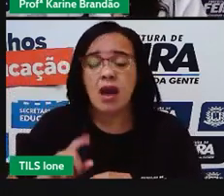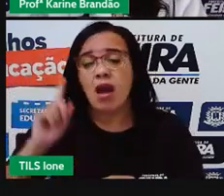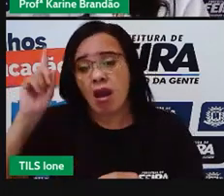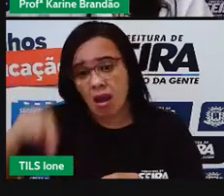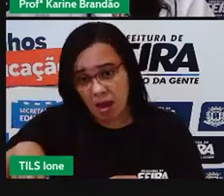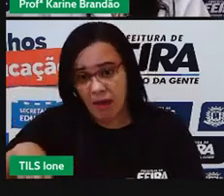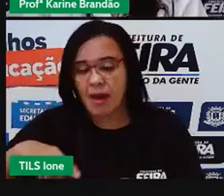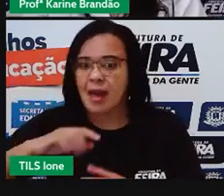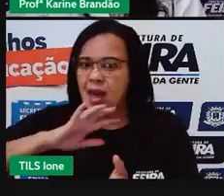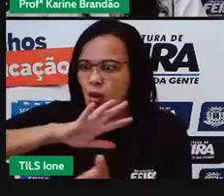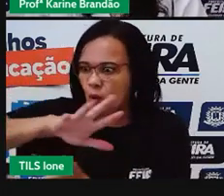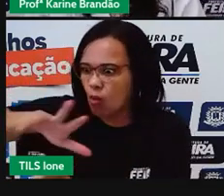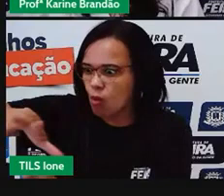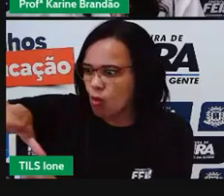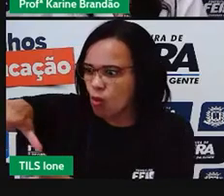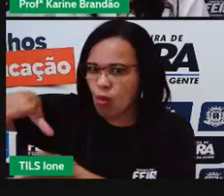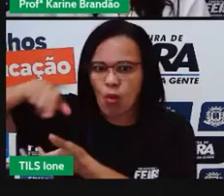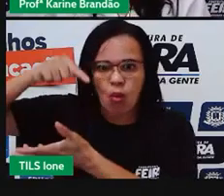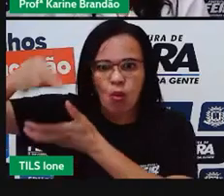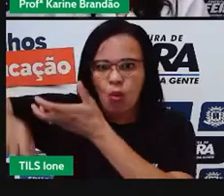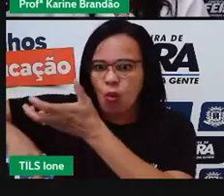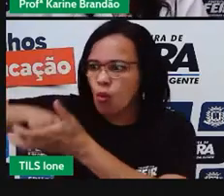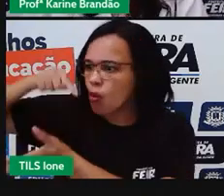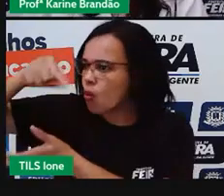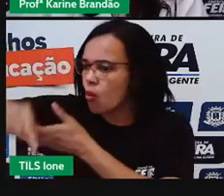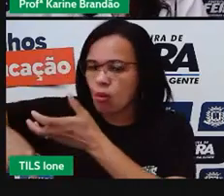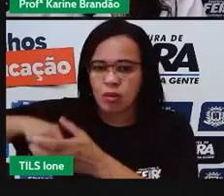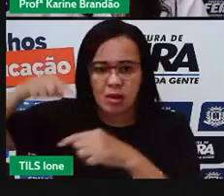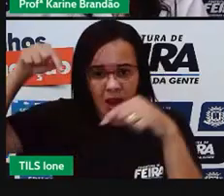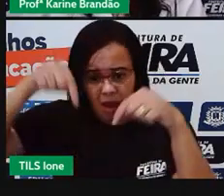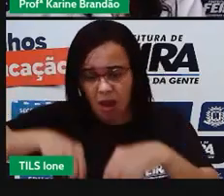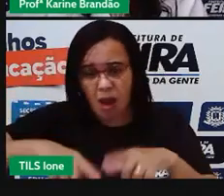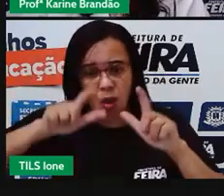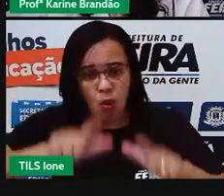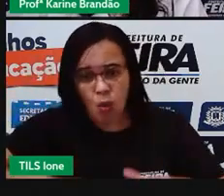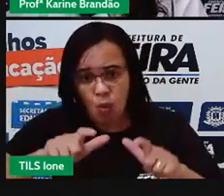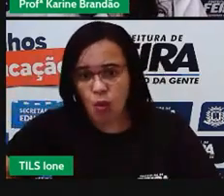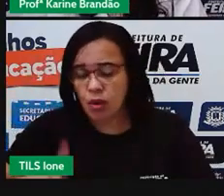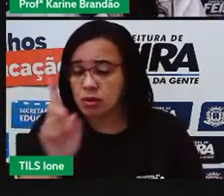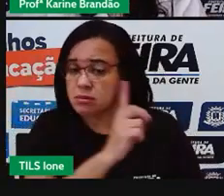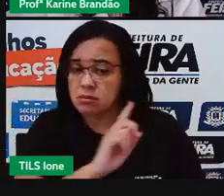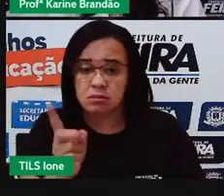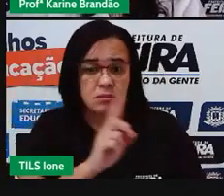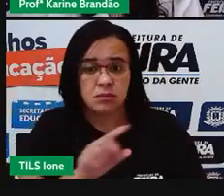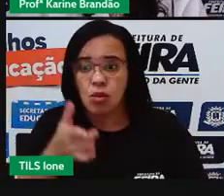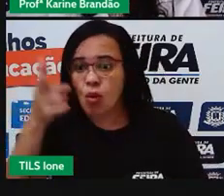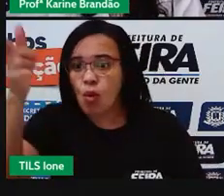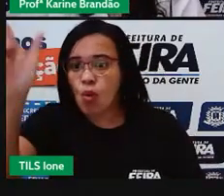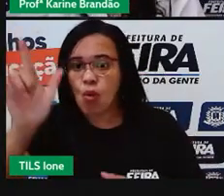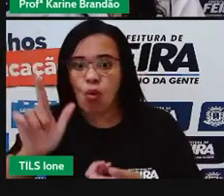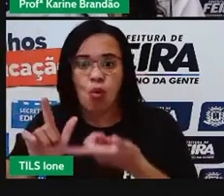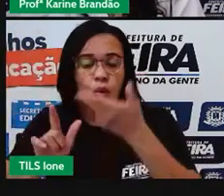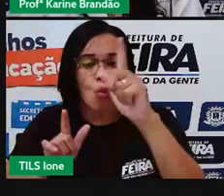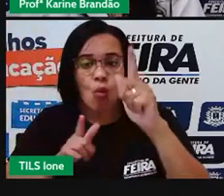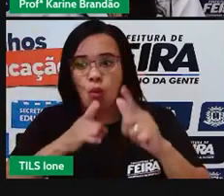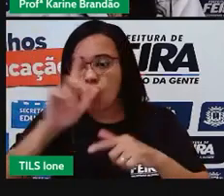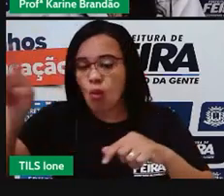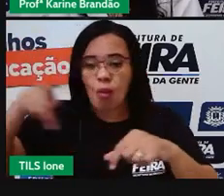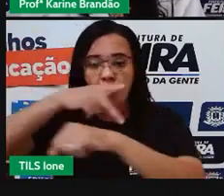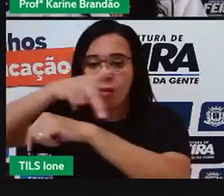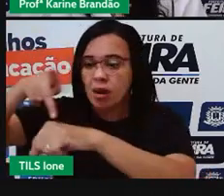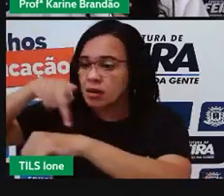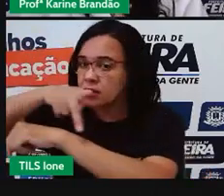gera um impacto, não só no lugar onde a gente está, mas também em outros lugares do nosso país.